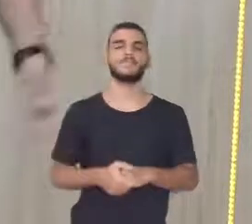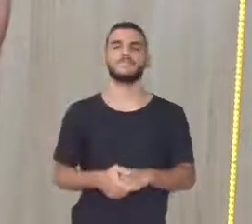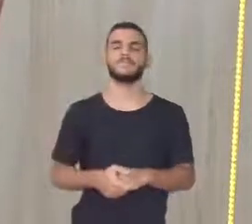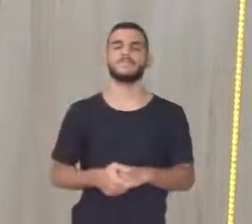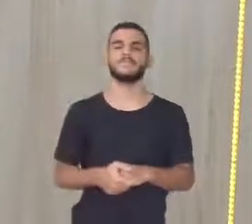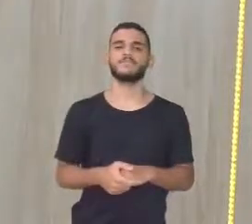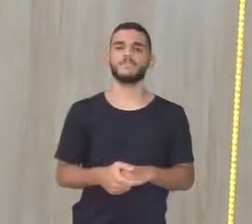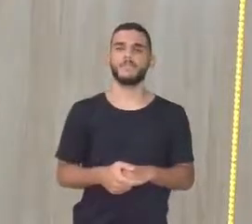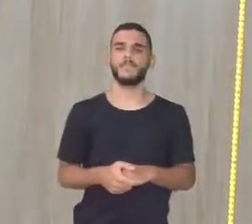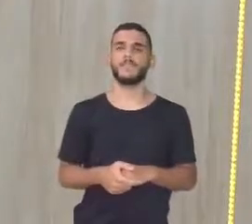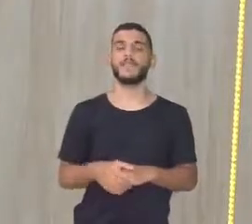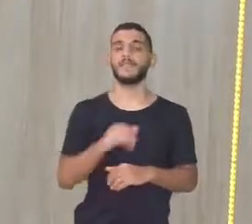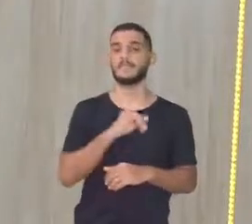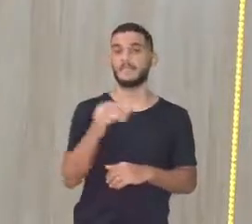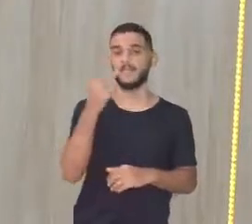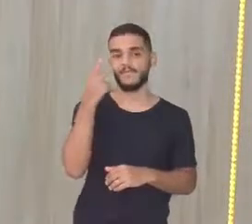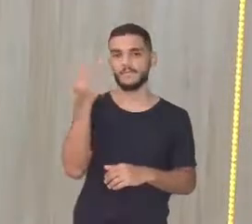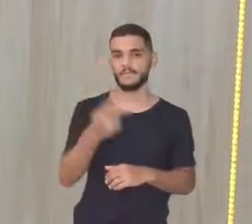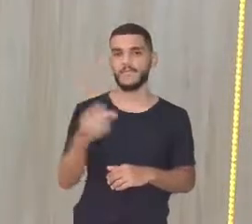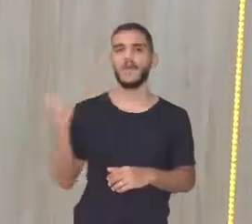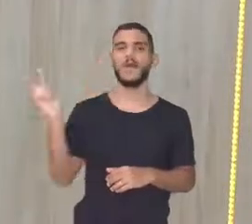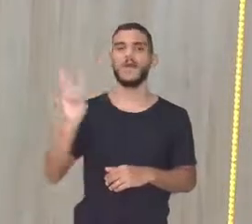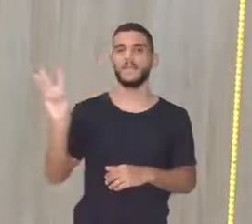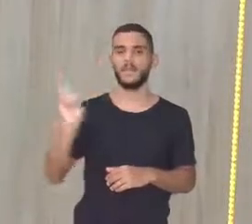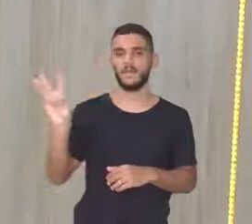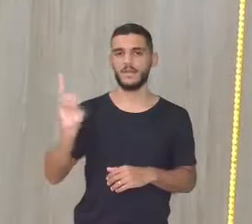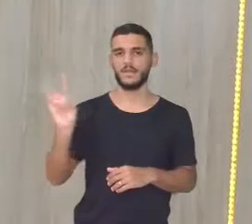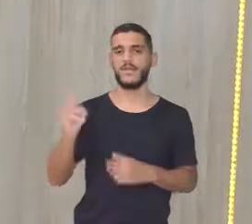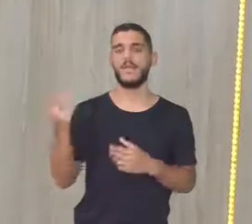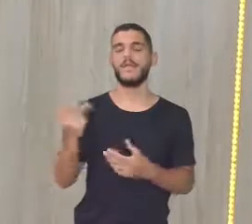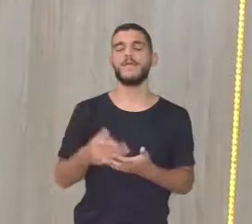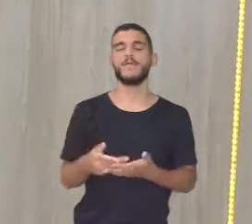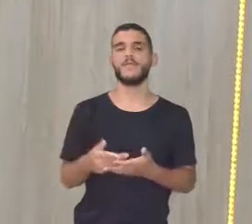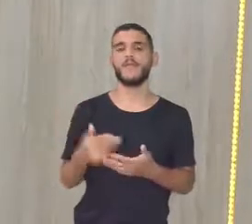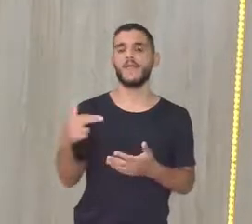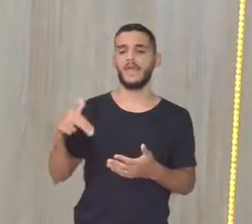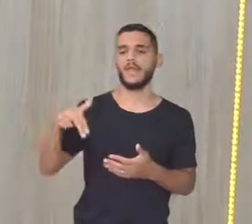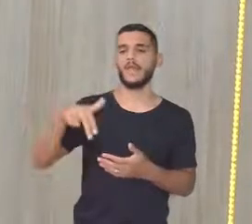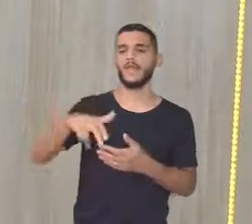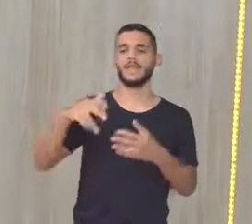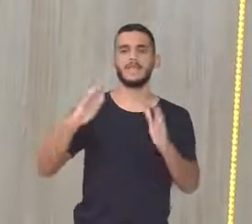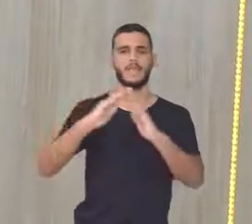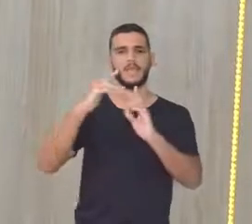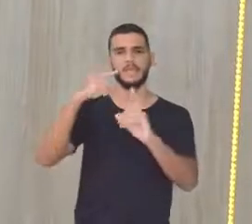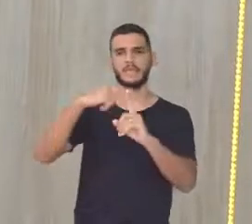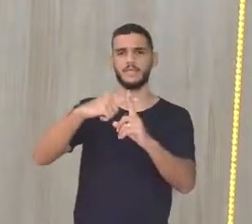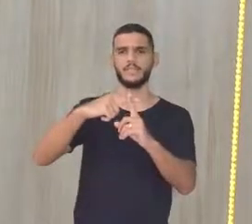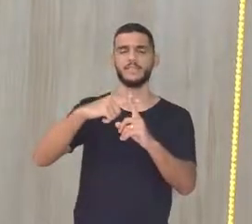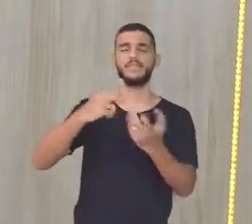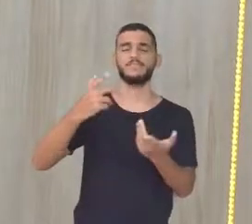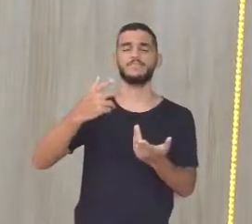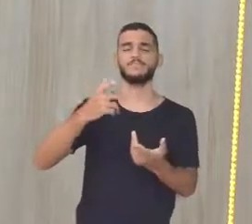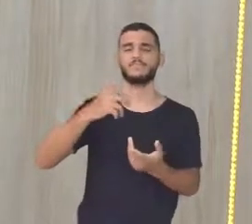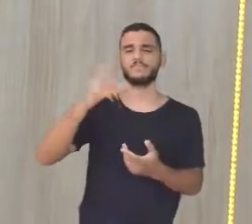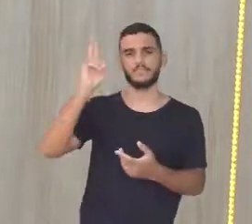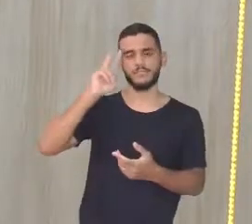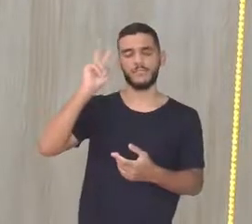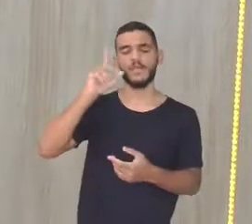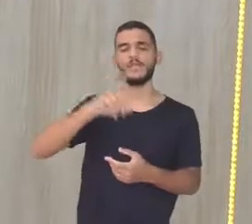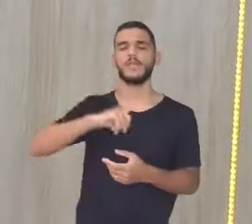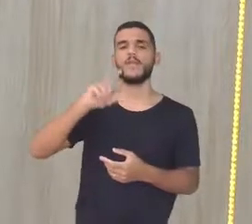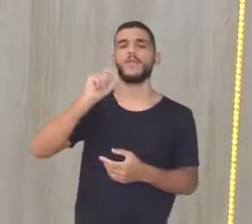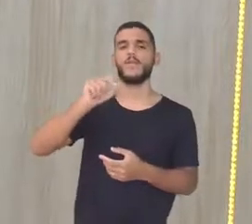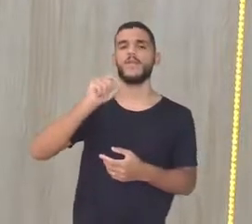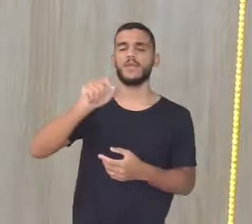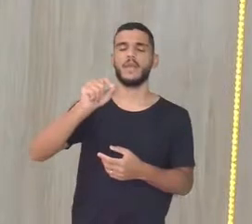curiosidade Quando você for São Luís do Maranhão Entra naquela catedral A parte histórica Você vai ver A arquitetura francesa E as